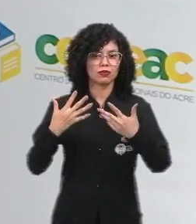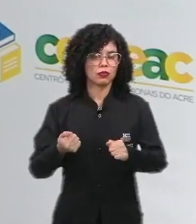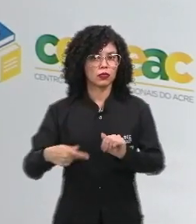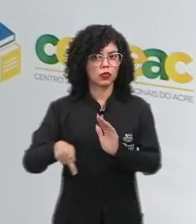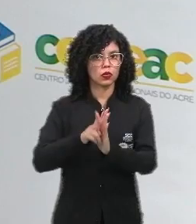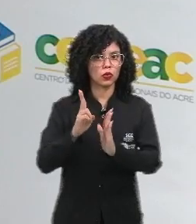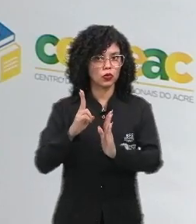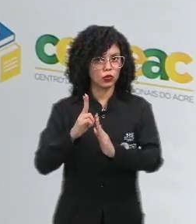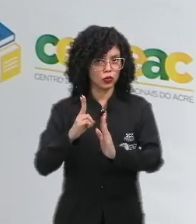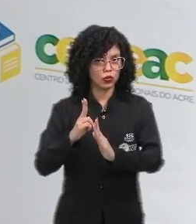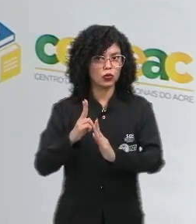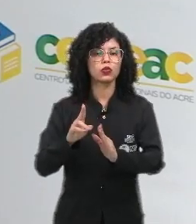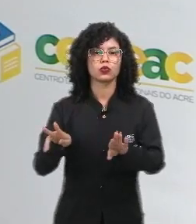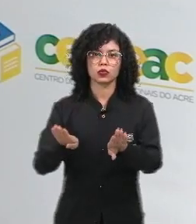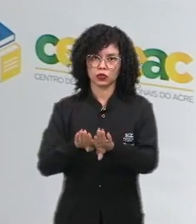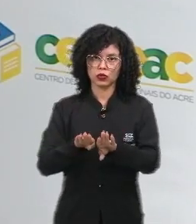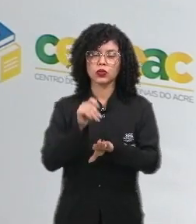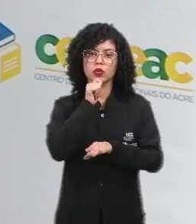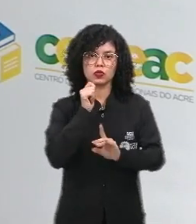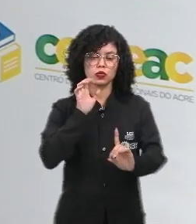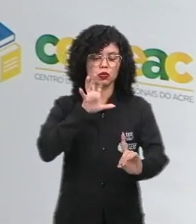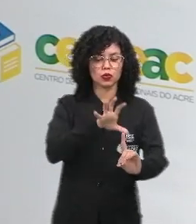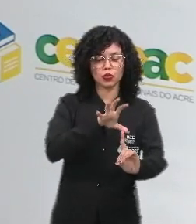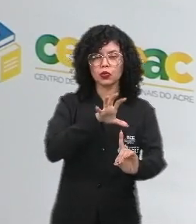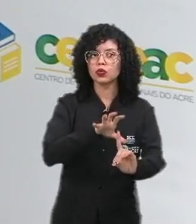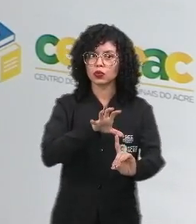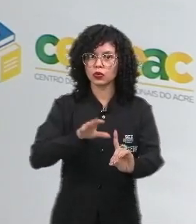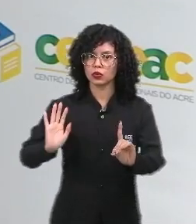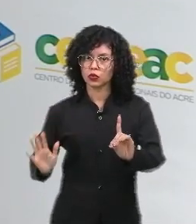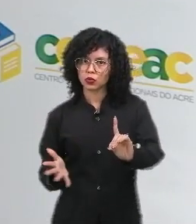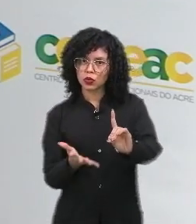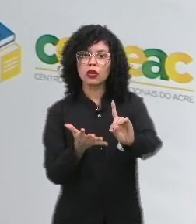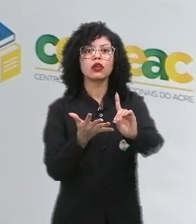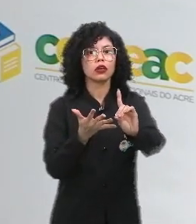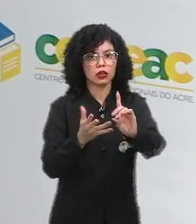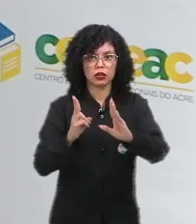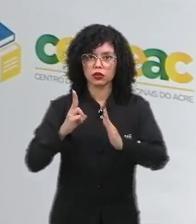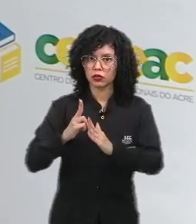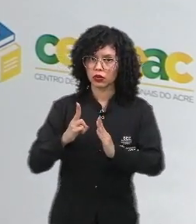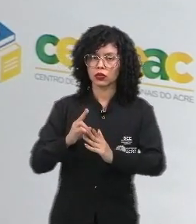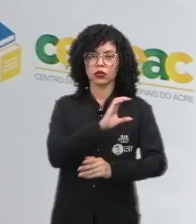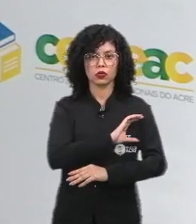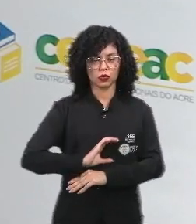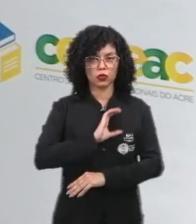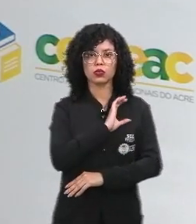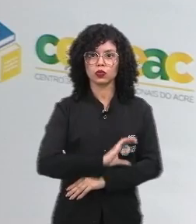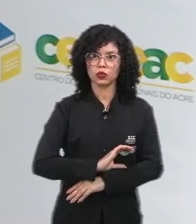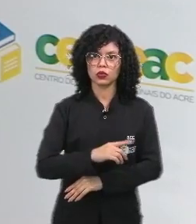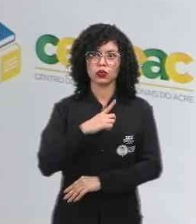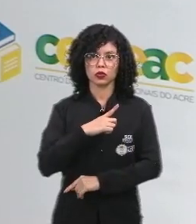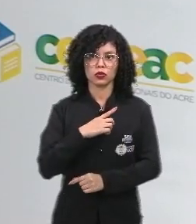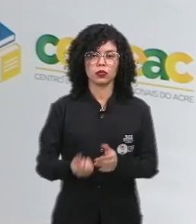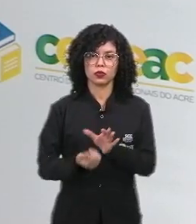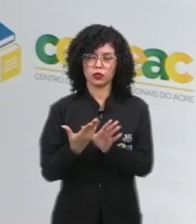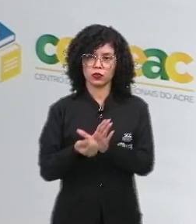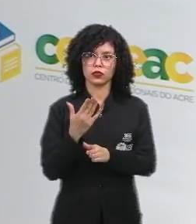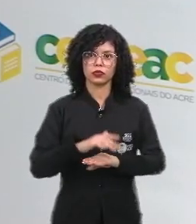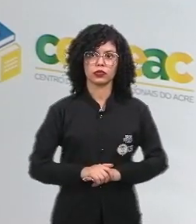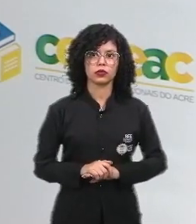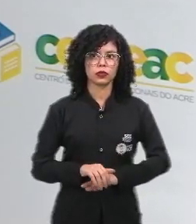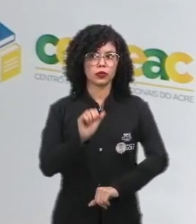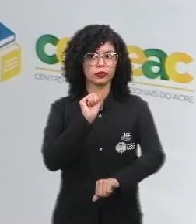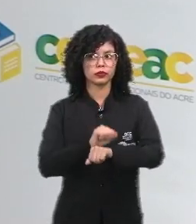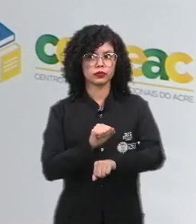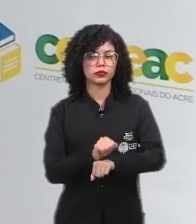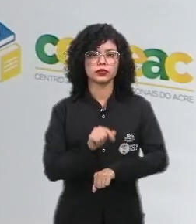literária em busca de convencimento, de conversão desses índios ao catolicismo que nós temos essa produção. Então, eu